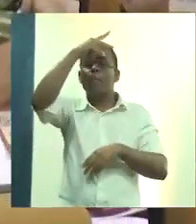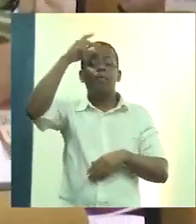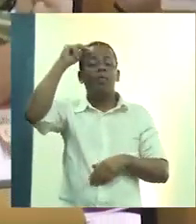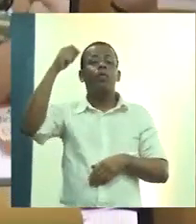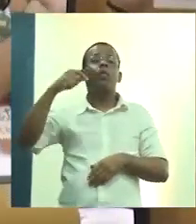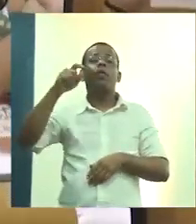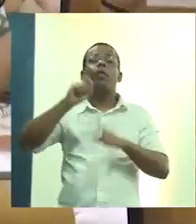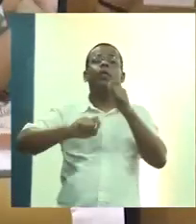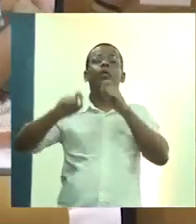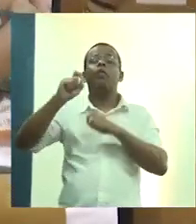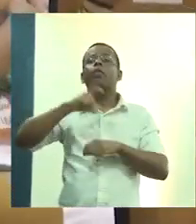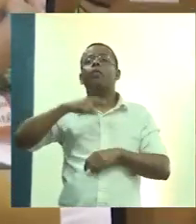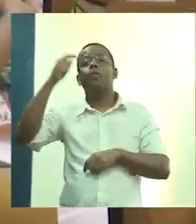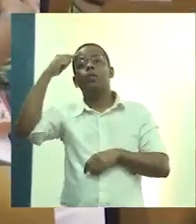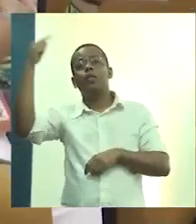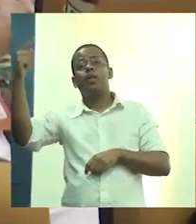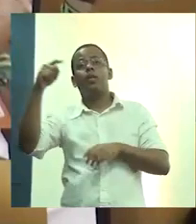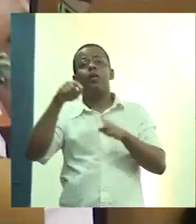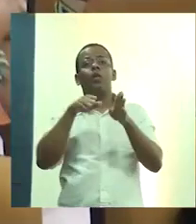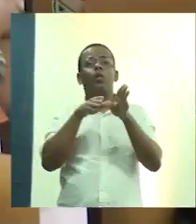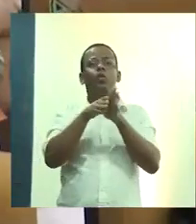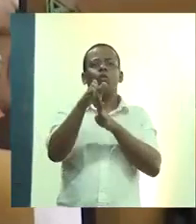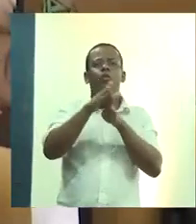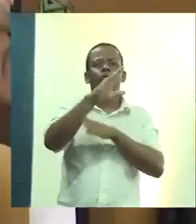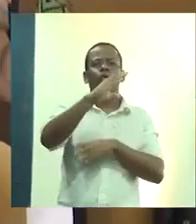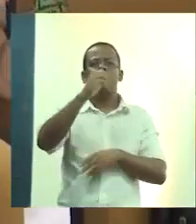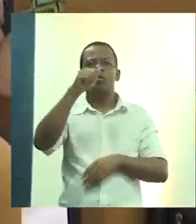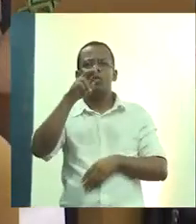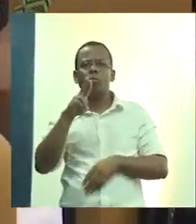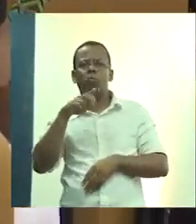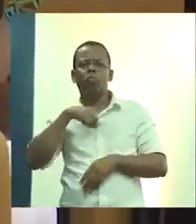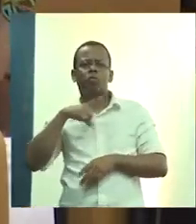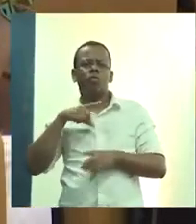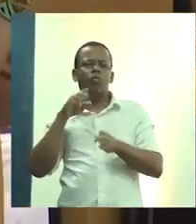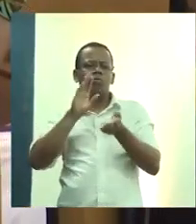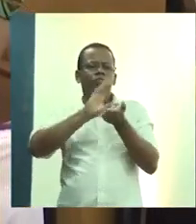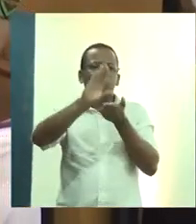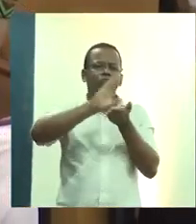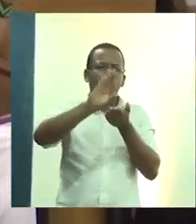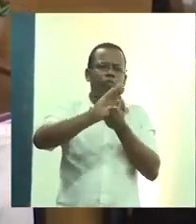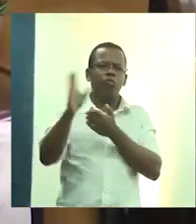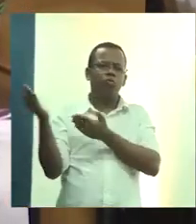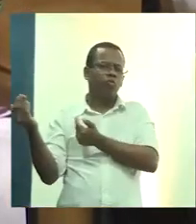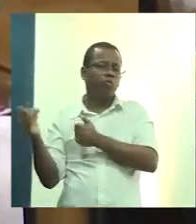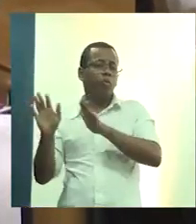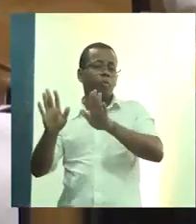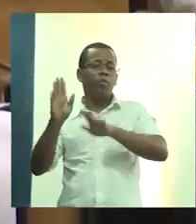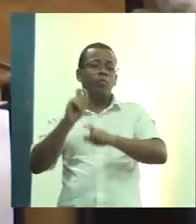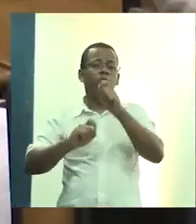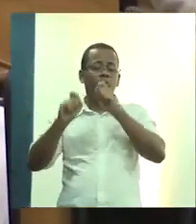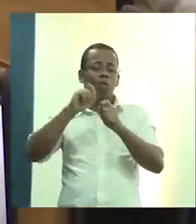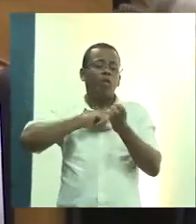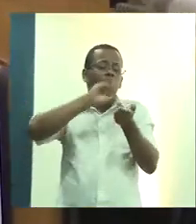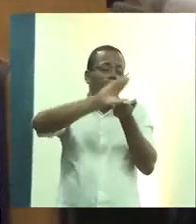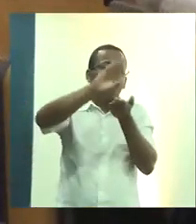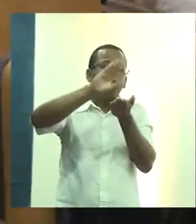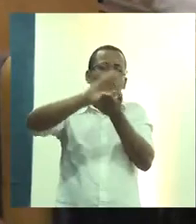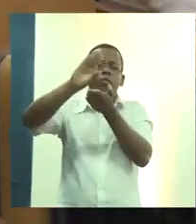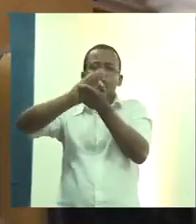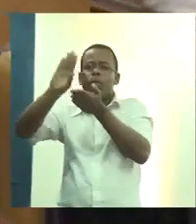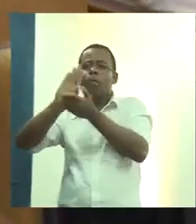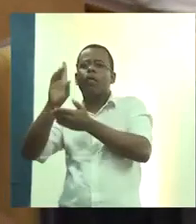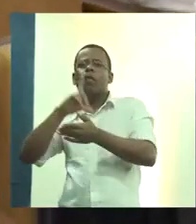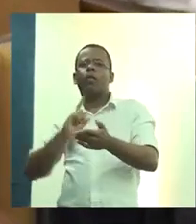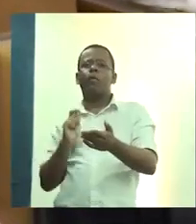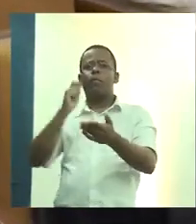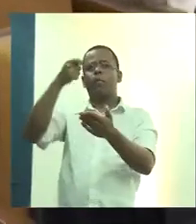o conselho não coloque dinheiro em tijolos, em cimentos e tal, mas sim, enfim, faça o pagamento dos